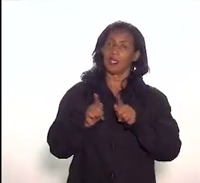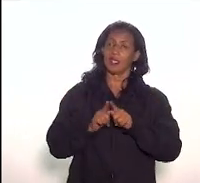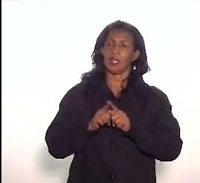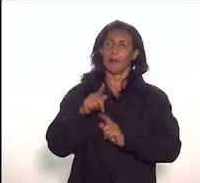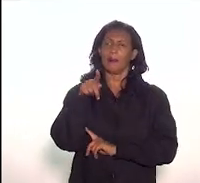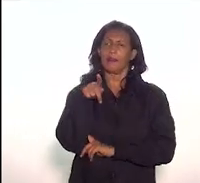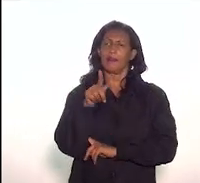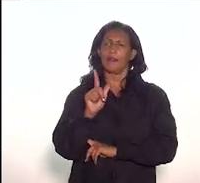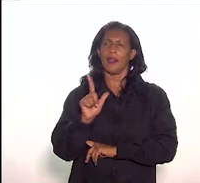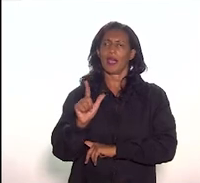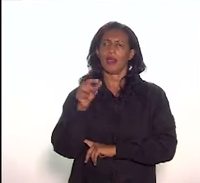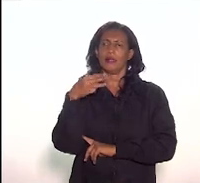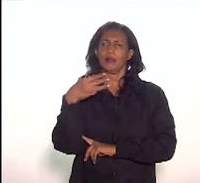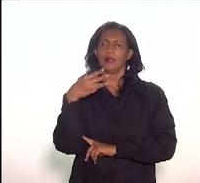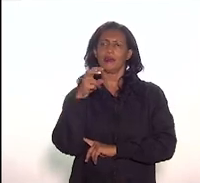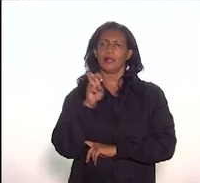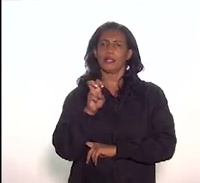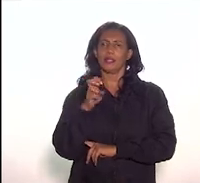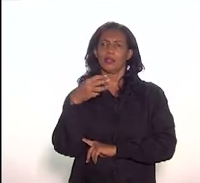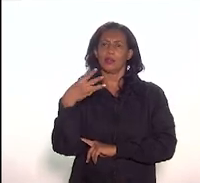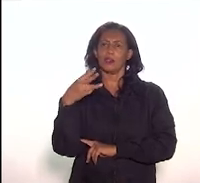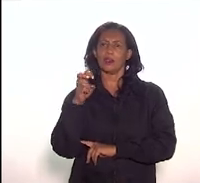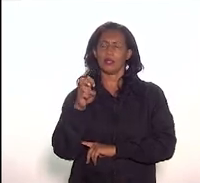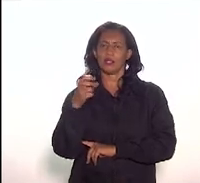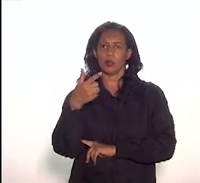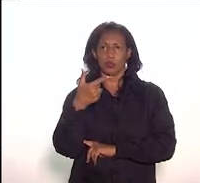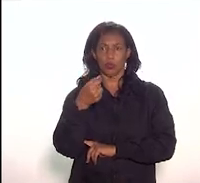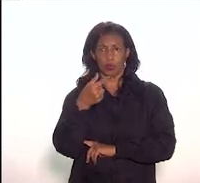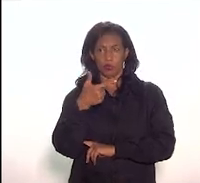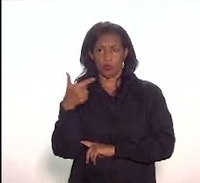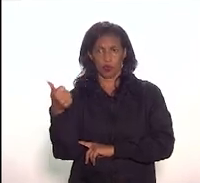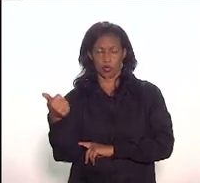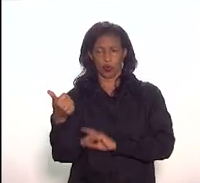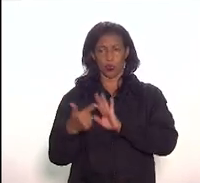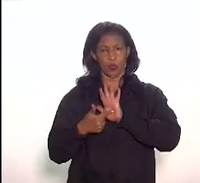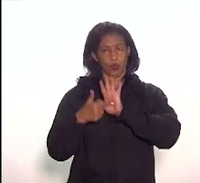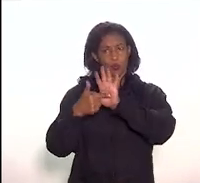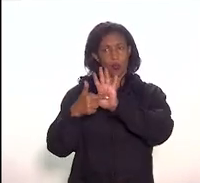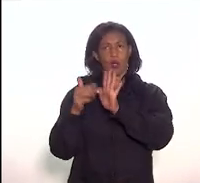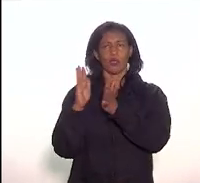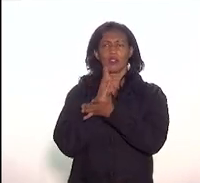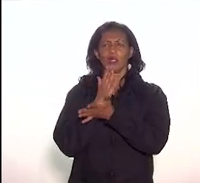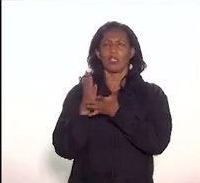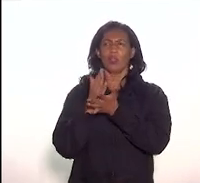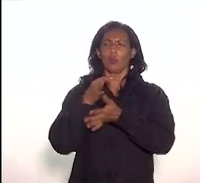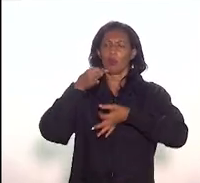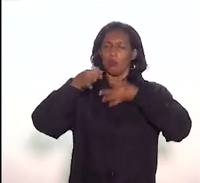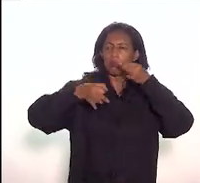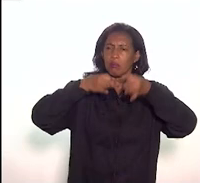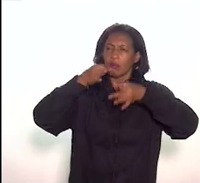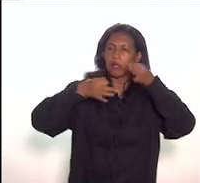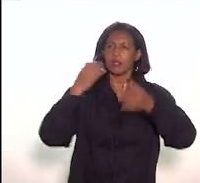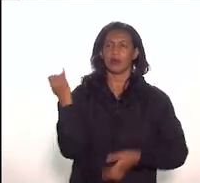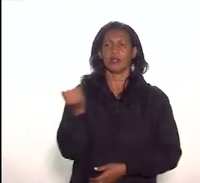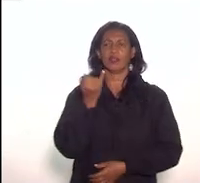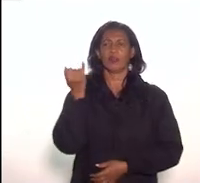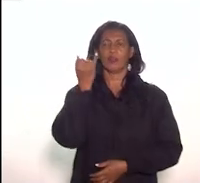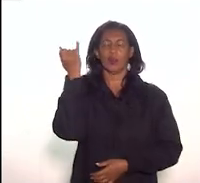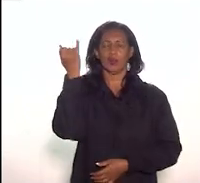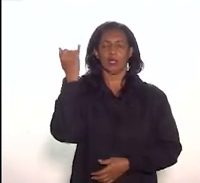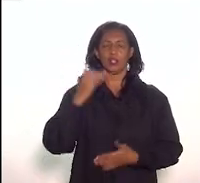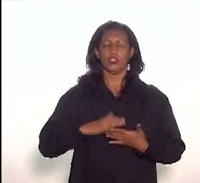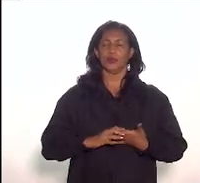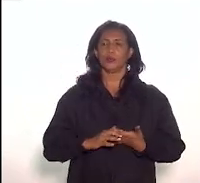3535-35-2021 apresenta, alguns comentários são necessários considerando que o Conselho Federal de